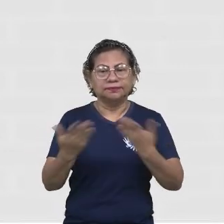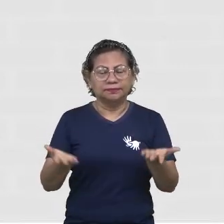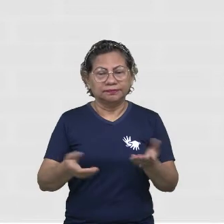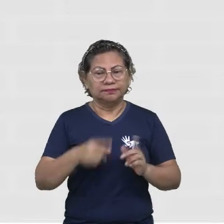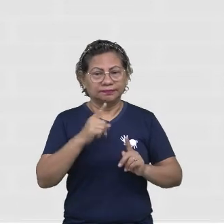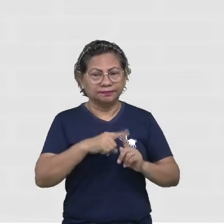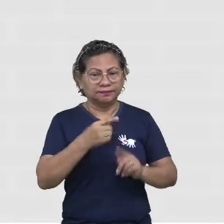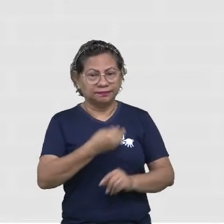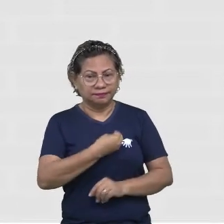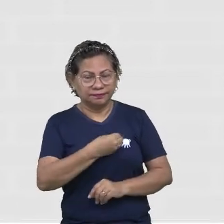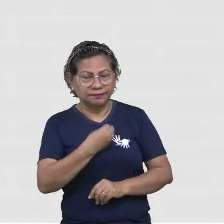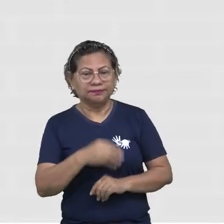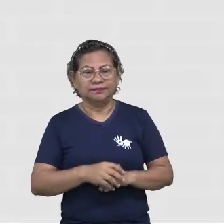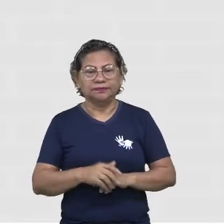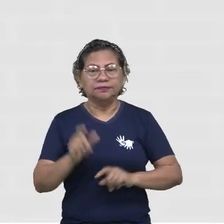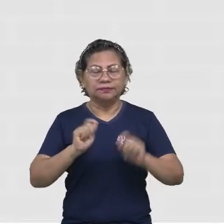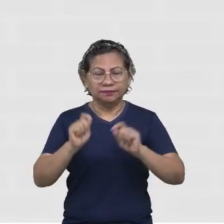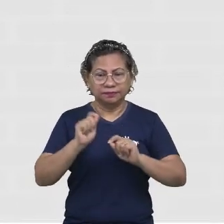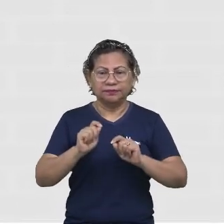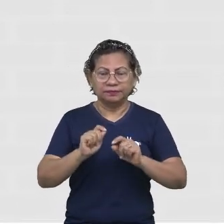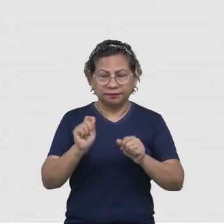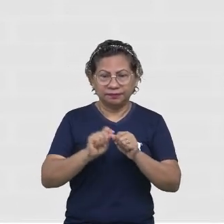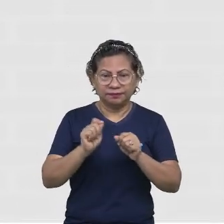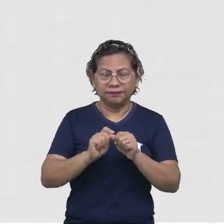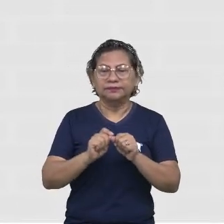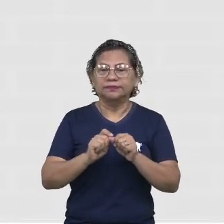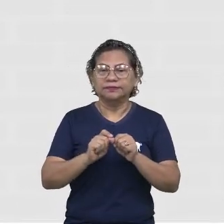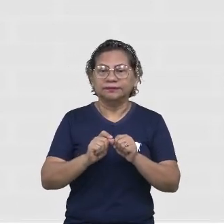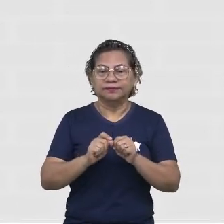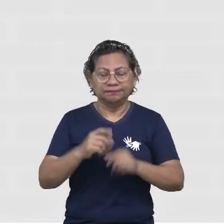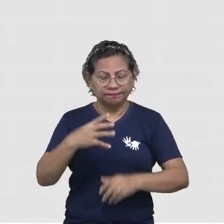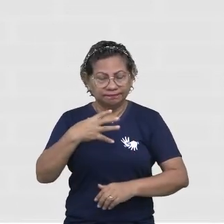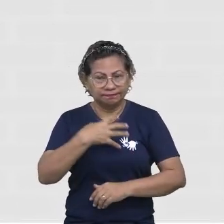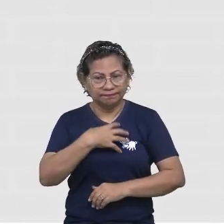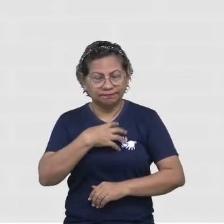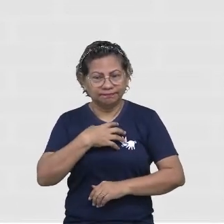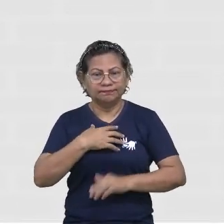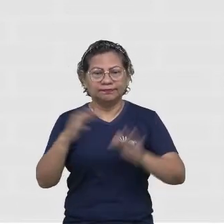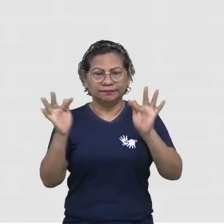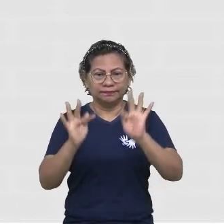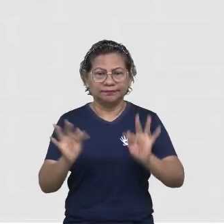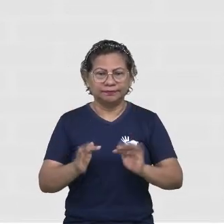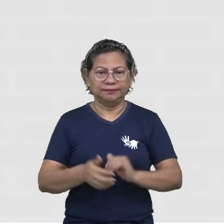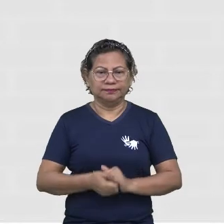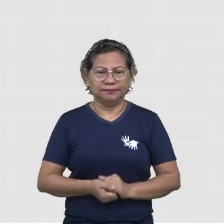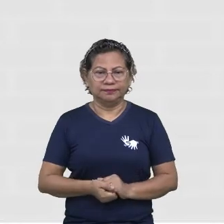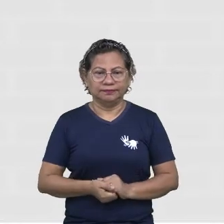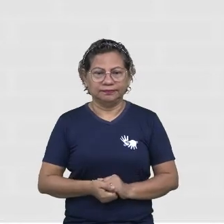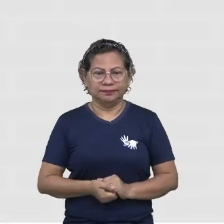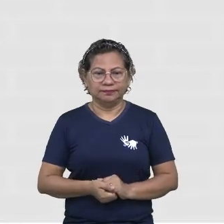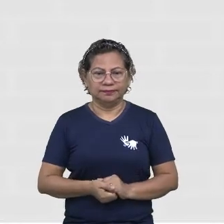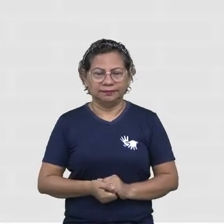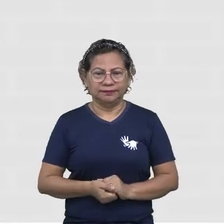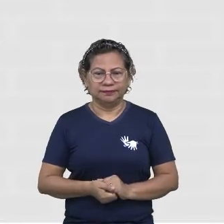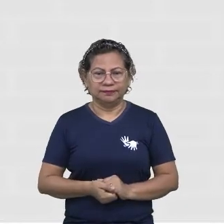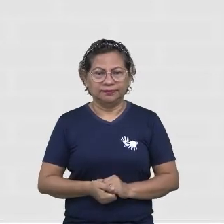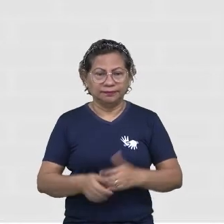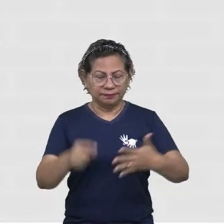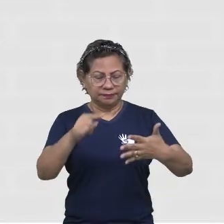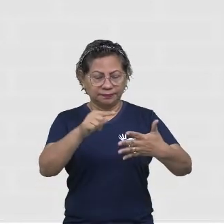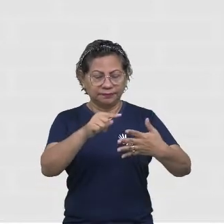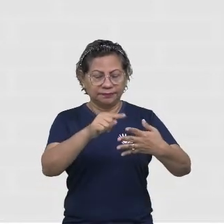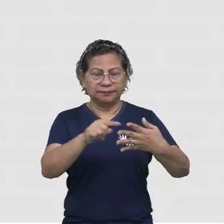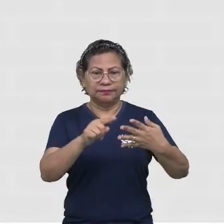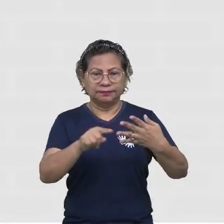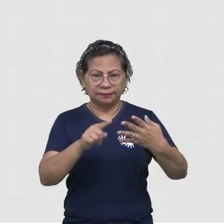propósito? O que eu faço que me deixa verdadeiramente feliz? Olha só essas perguntas.